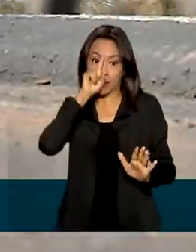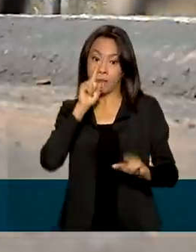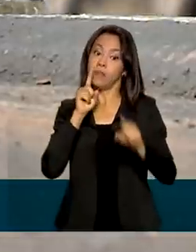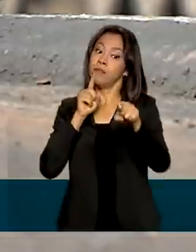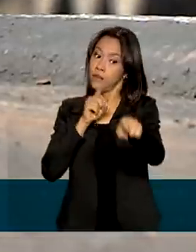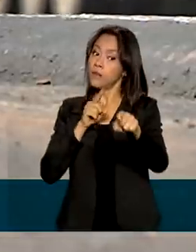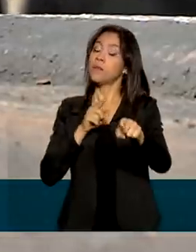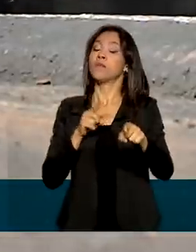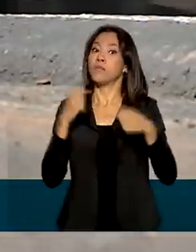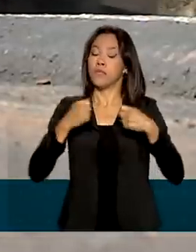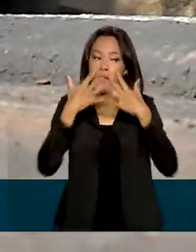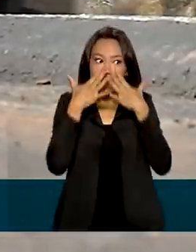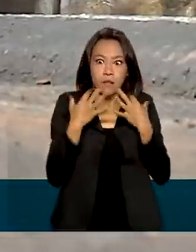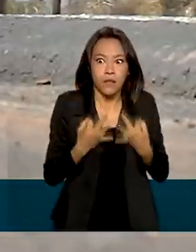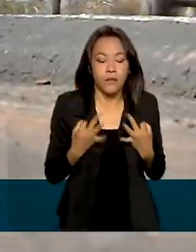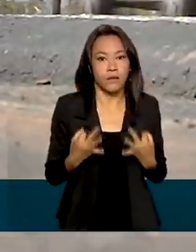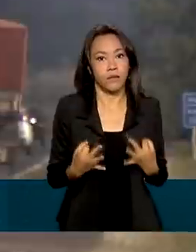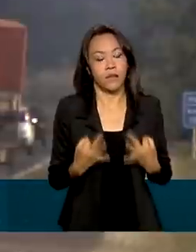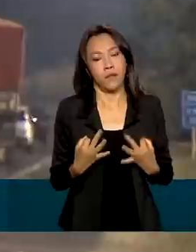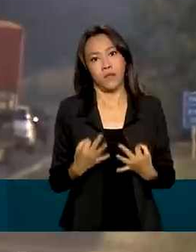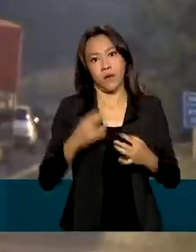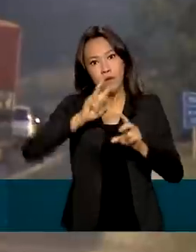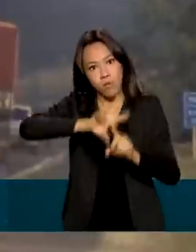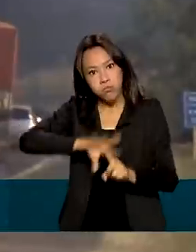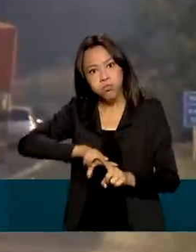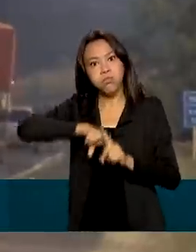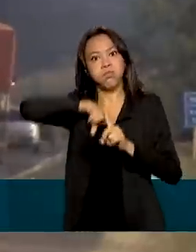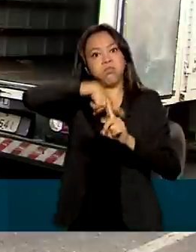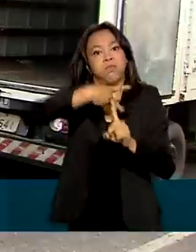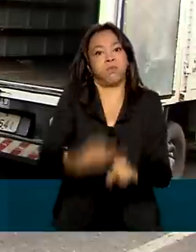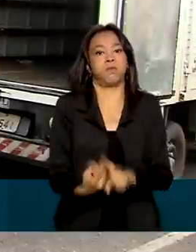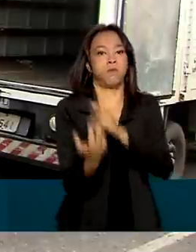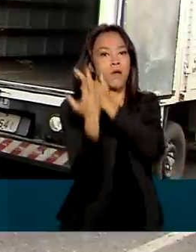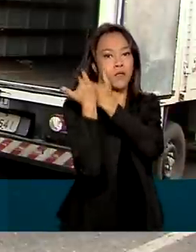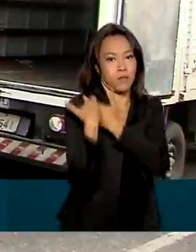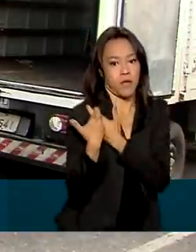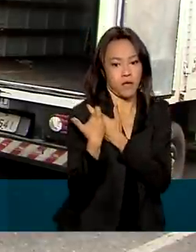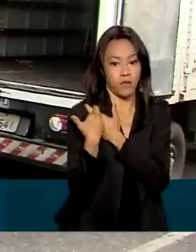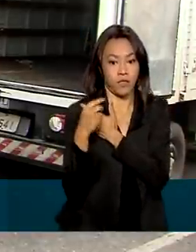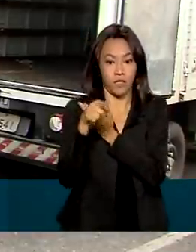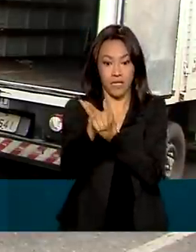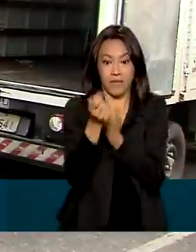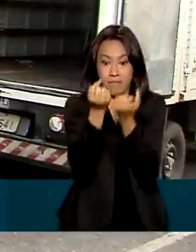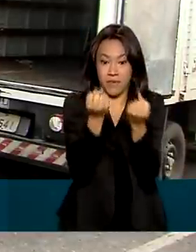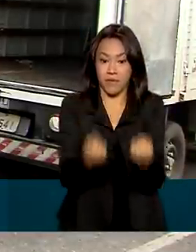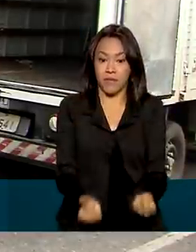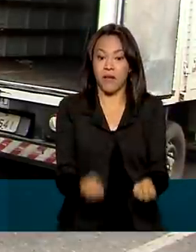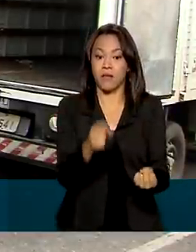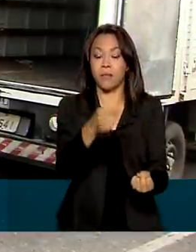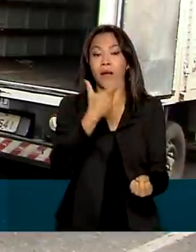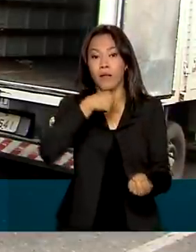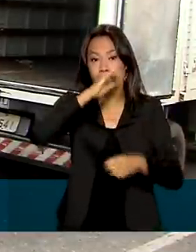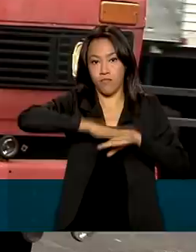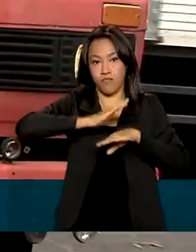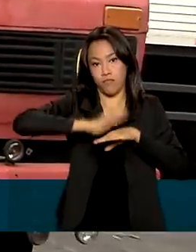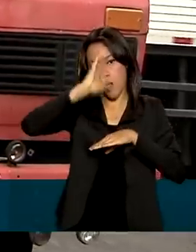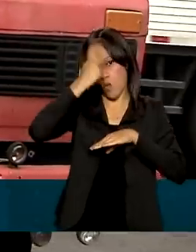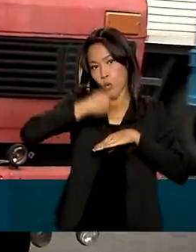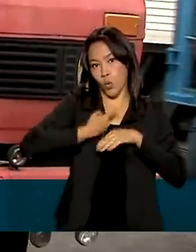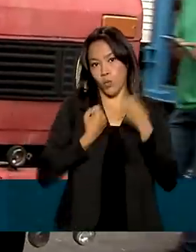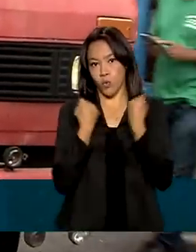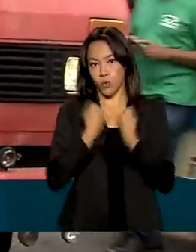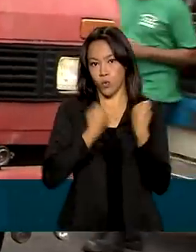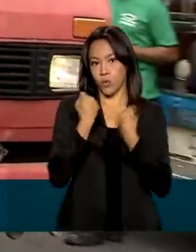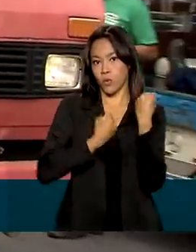que exige concentração extra e o dobro de responsabilidade. O peso é ainda maior para motoristas autônomos que,